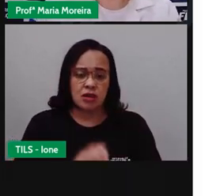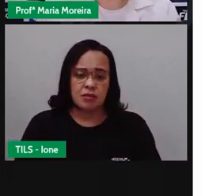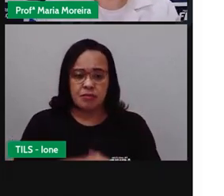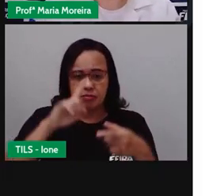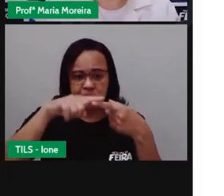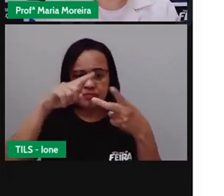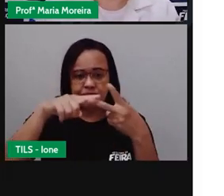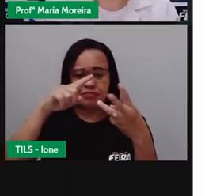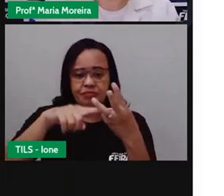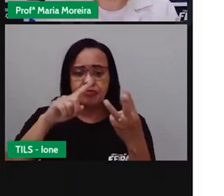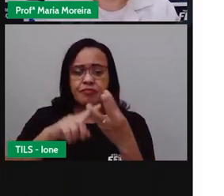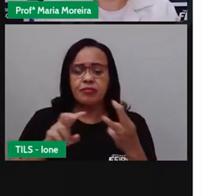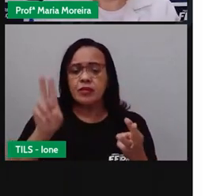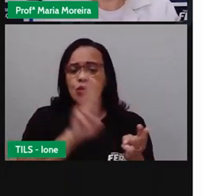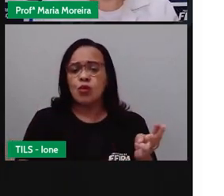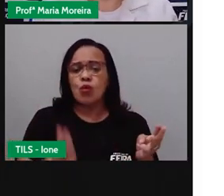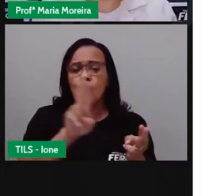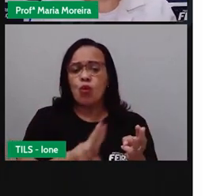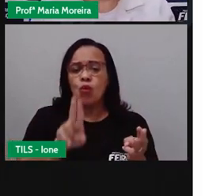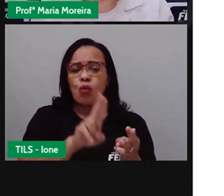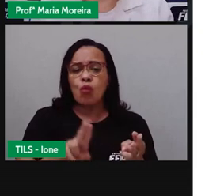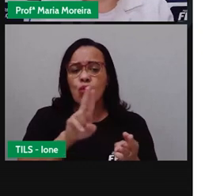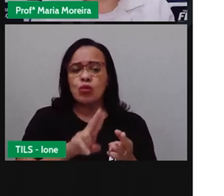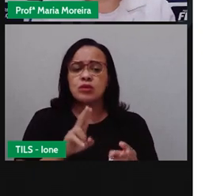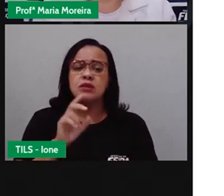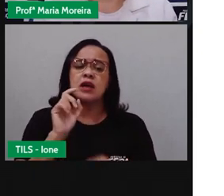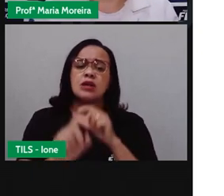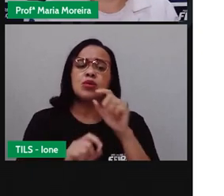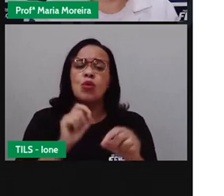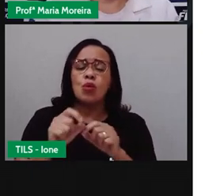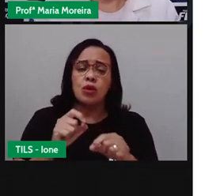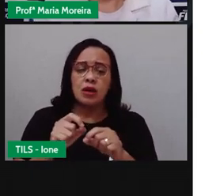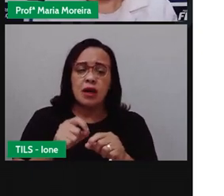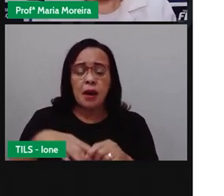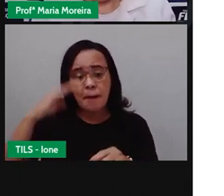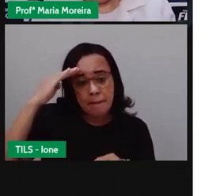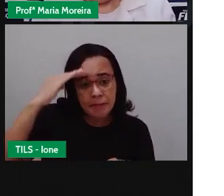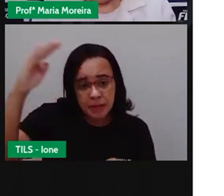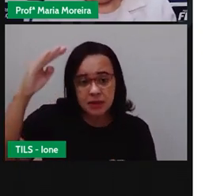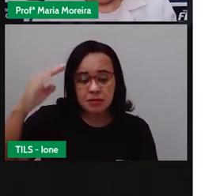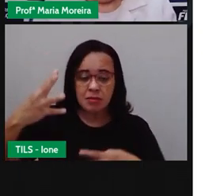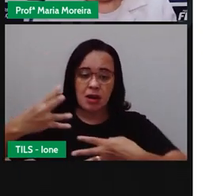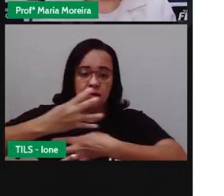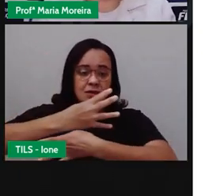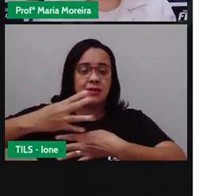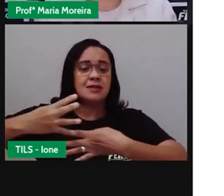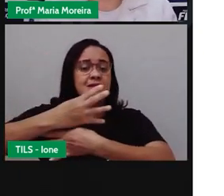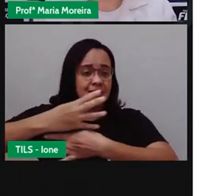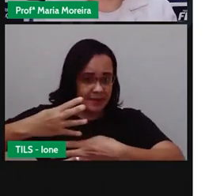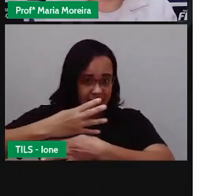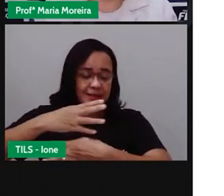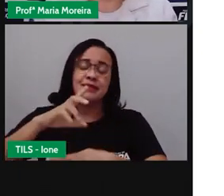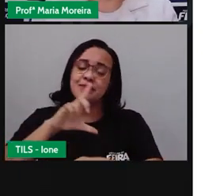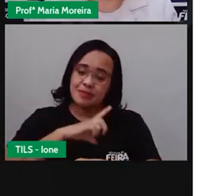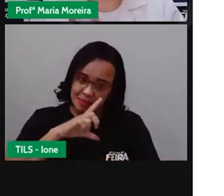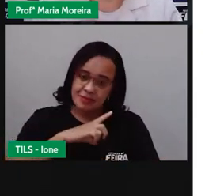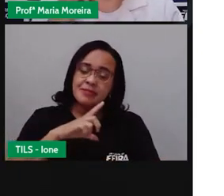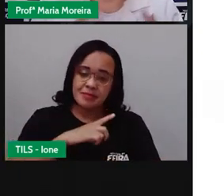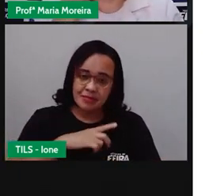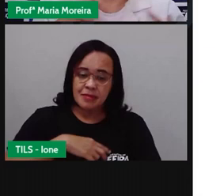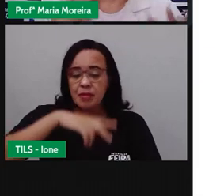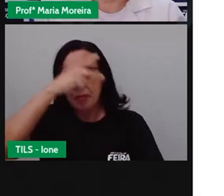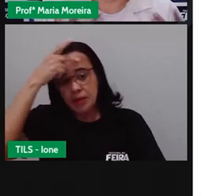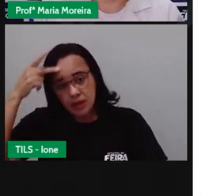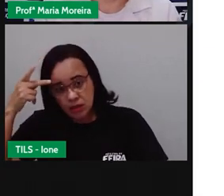transporte utilizados no chão e, principalmente, nos centros, o quê? Urbanos. Porque nos centros urbanos, as pessoas